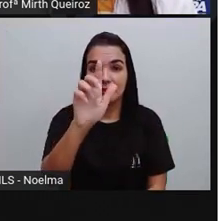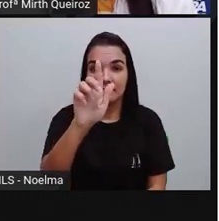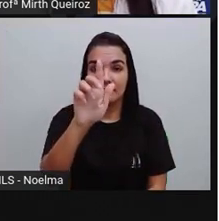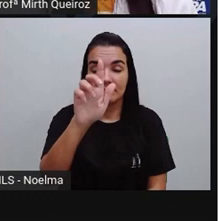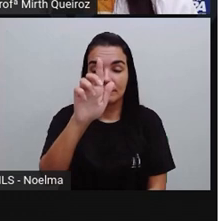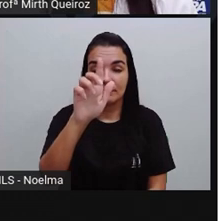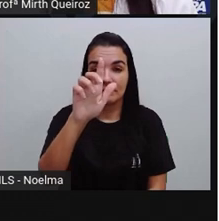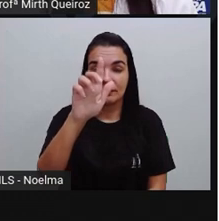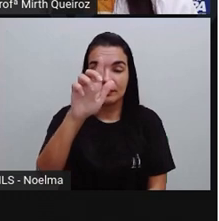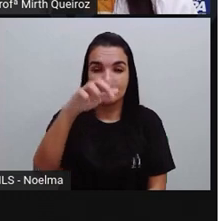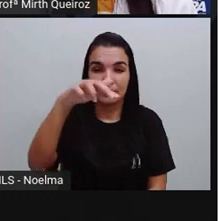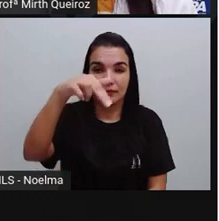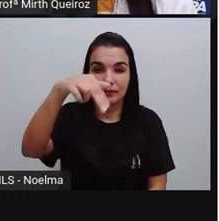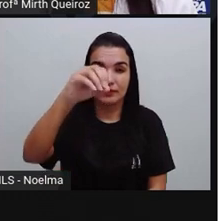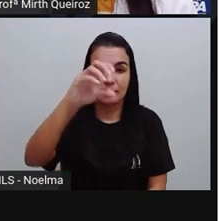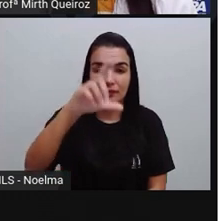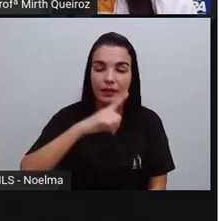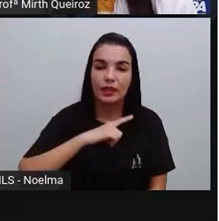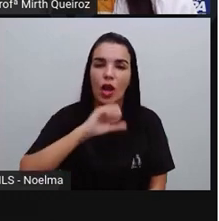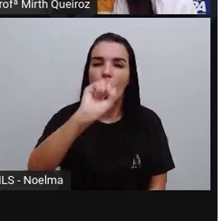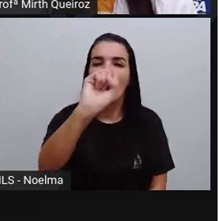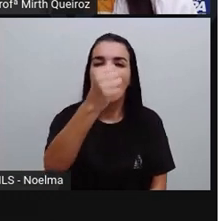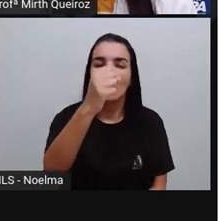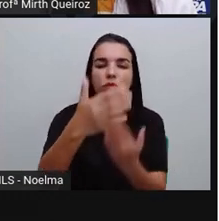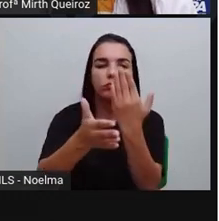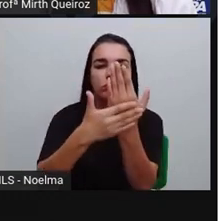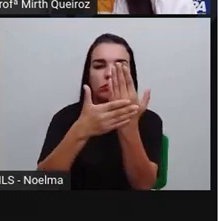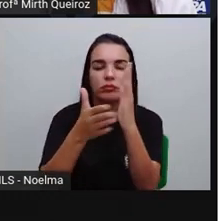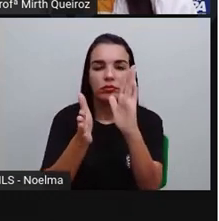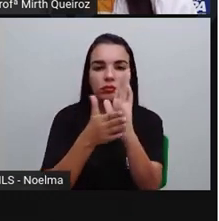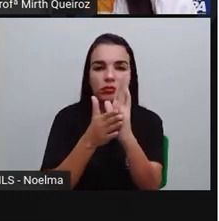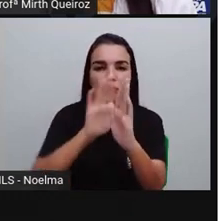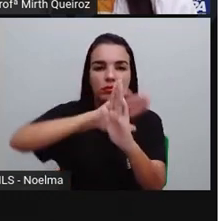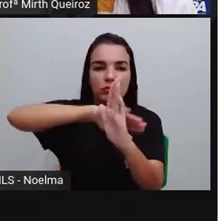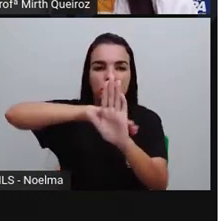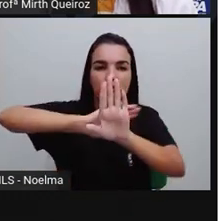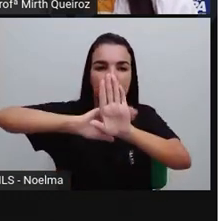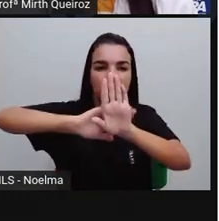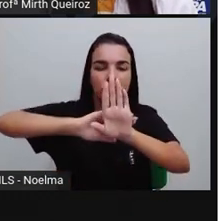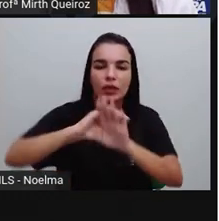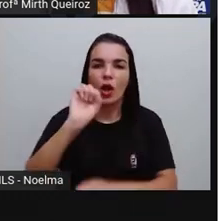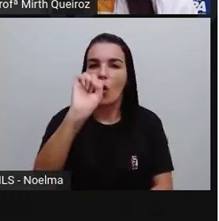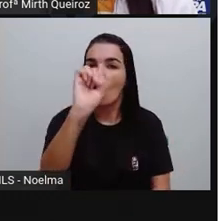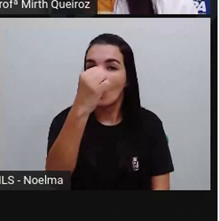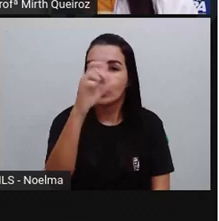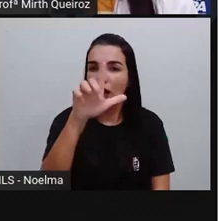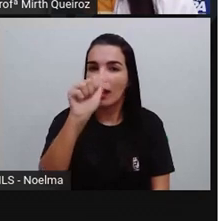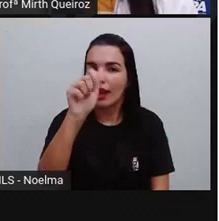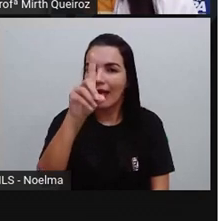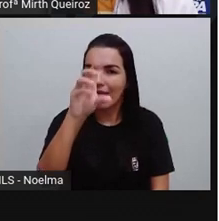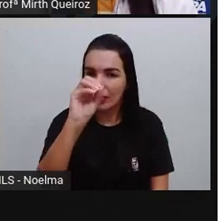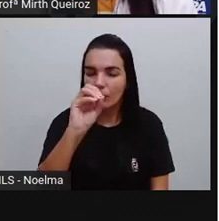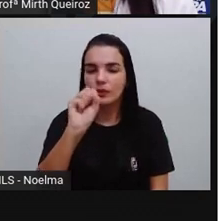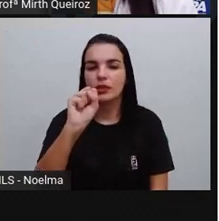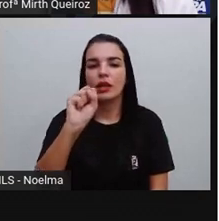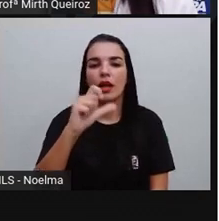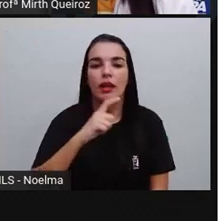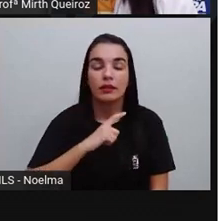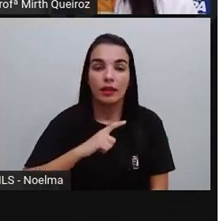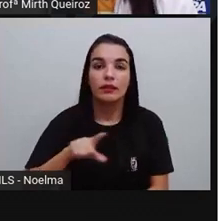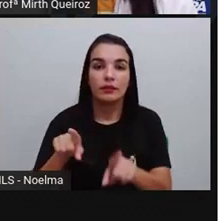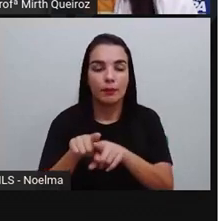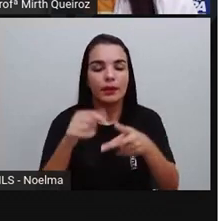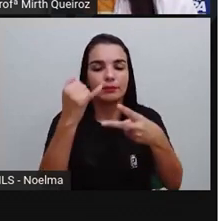oito lados, olha só, um, dois, três, quatro, cinco, seis, sete, oito lados e é considerado um